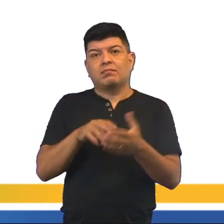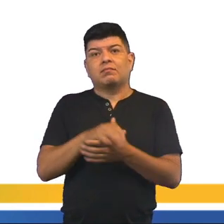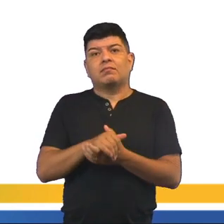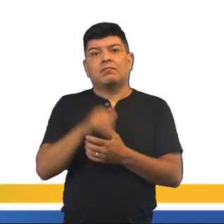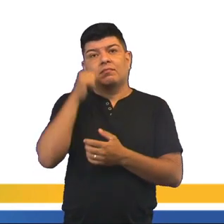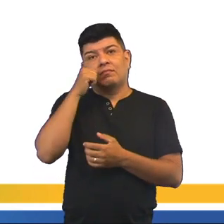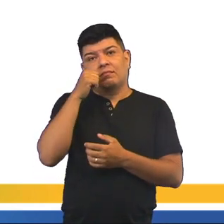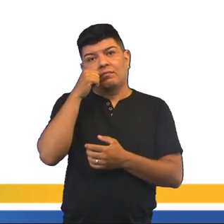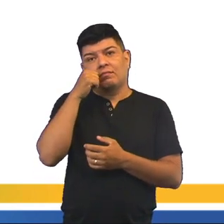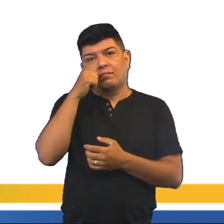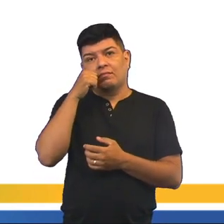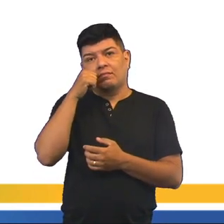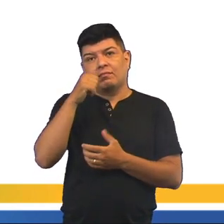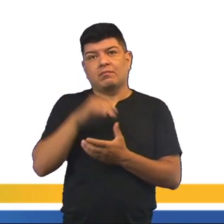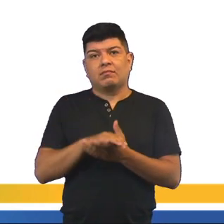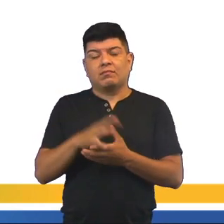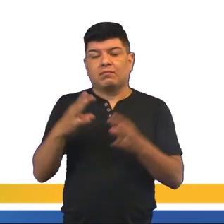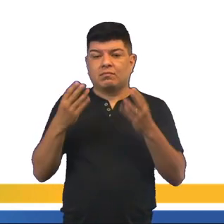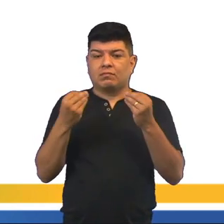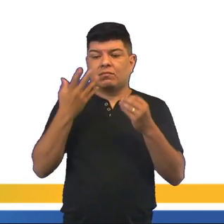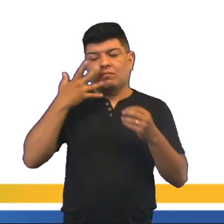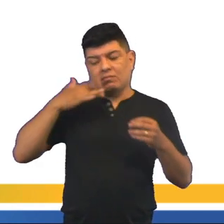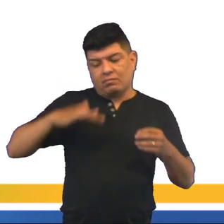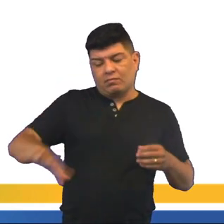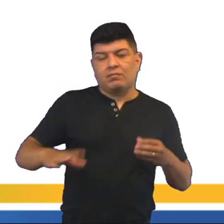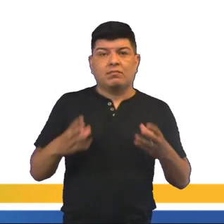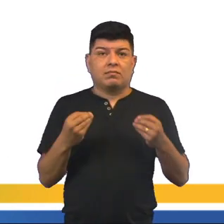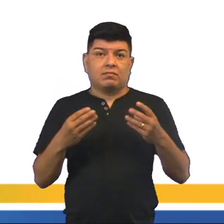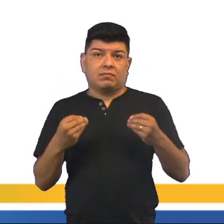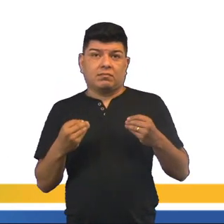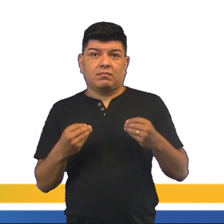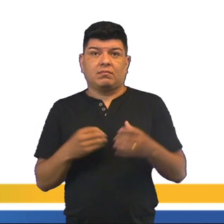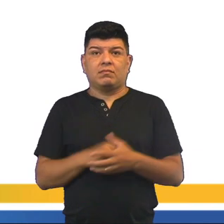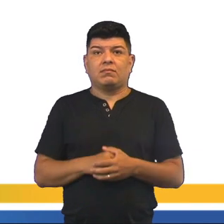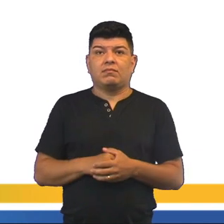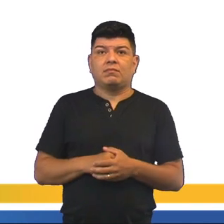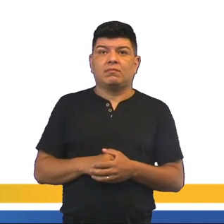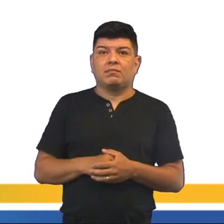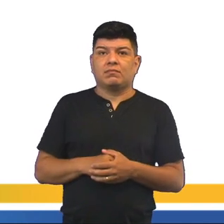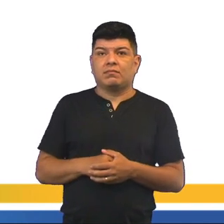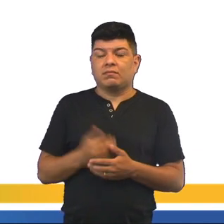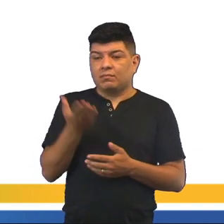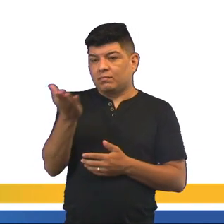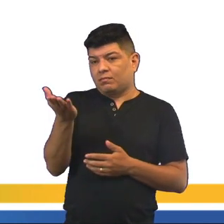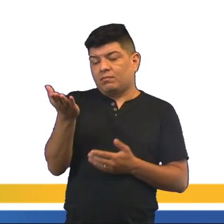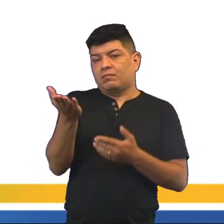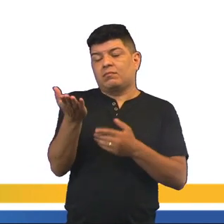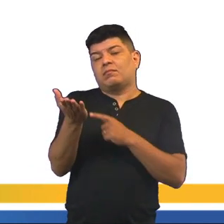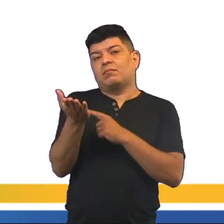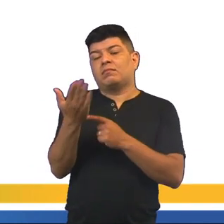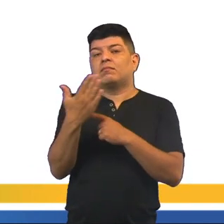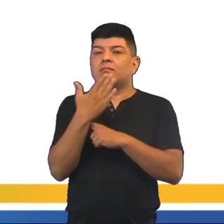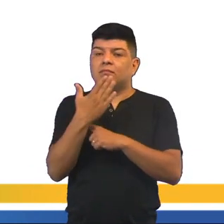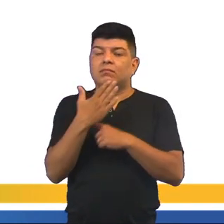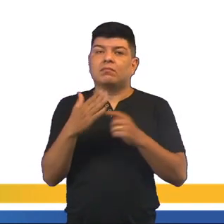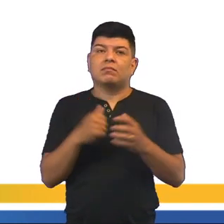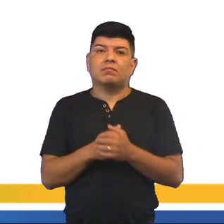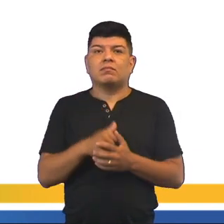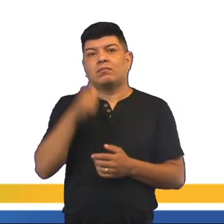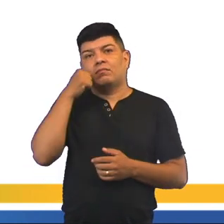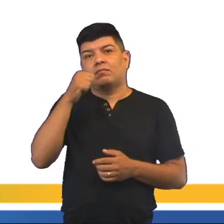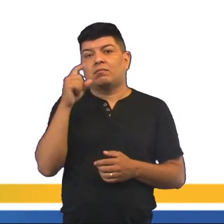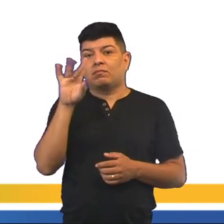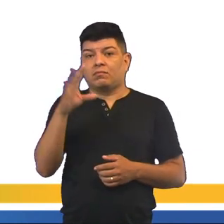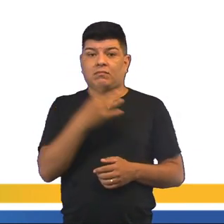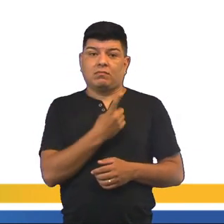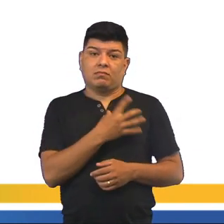dizendo a mulher que está com aquelas crianças, estilo medinga, ela diz assim, esmola, pelo amor de Deus. E a mulher, que